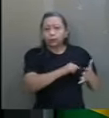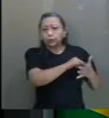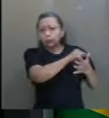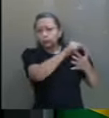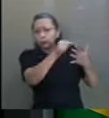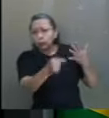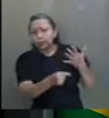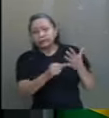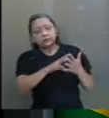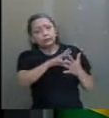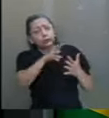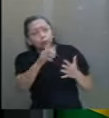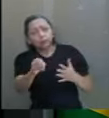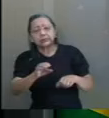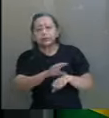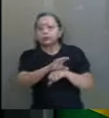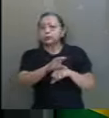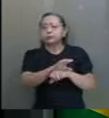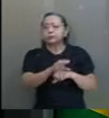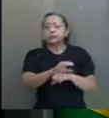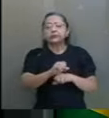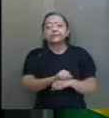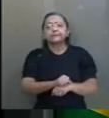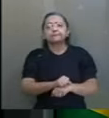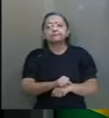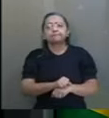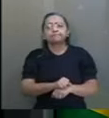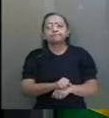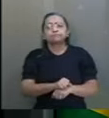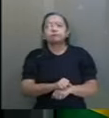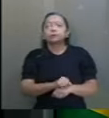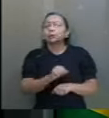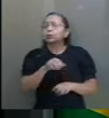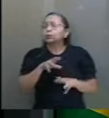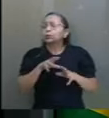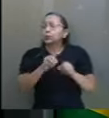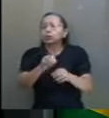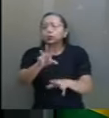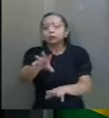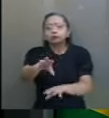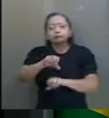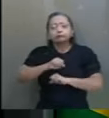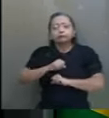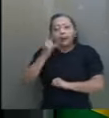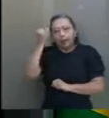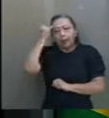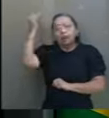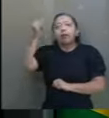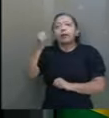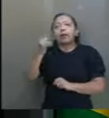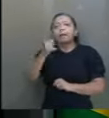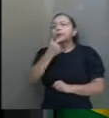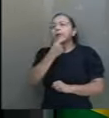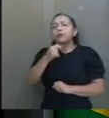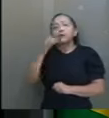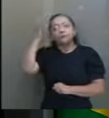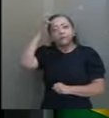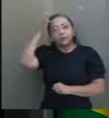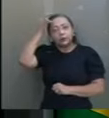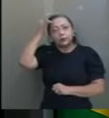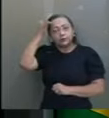republicanas foram inspiradas nas ideias apresentadas pelo filósofo iluminista Montesquieu,